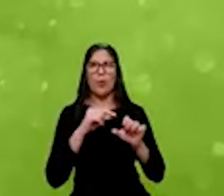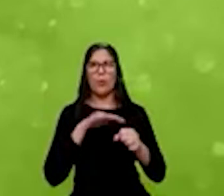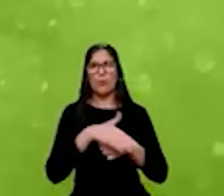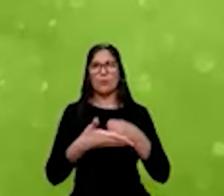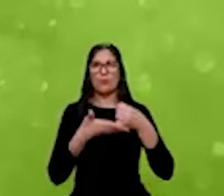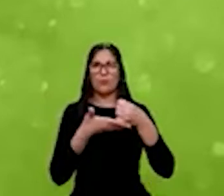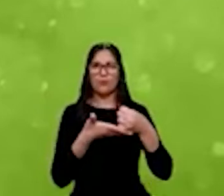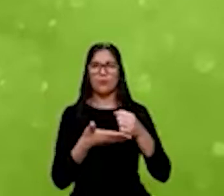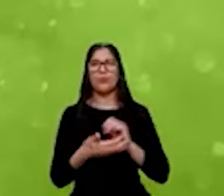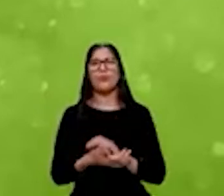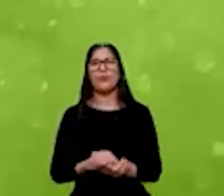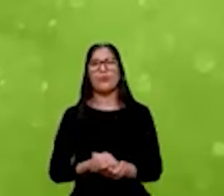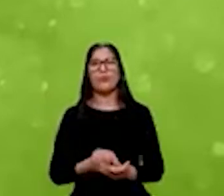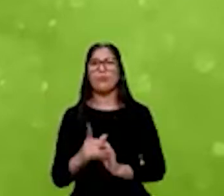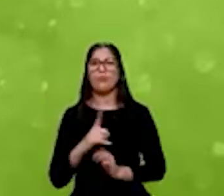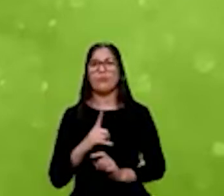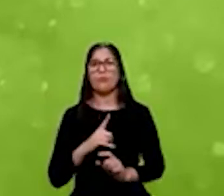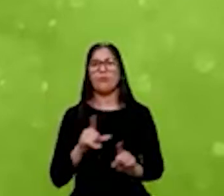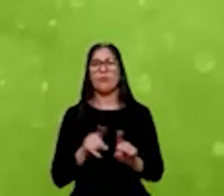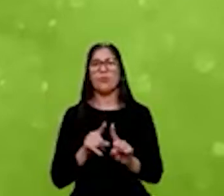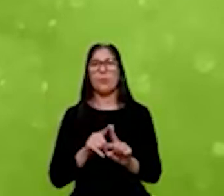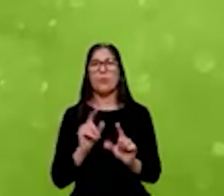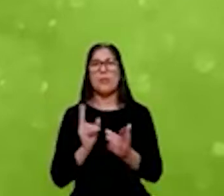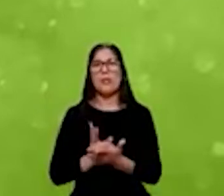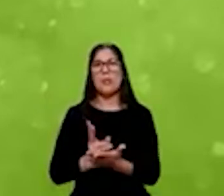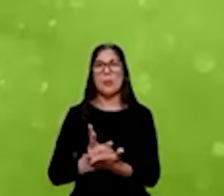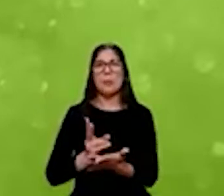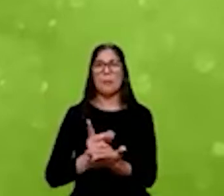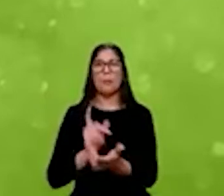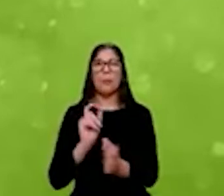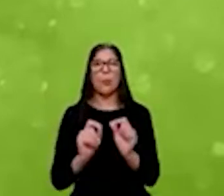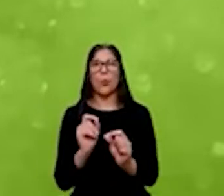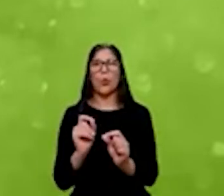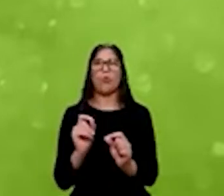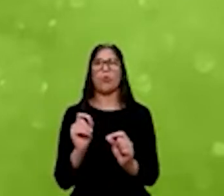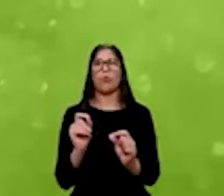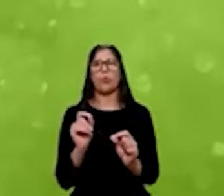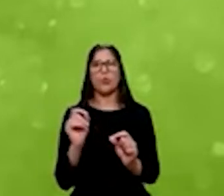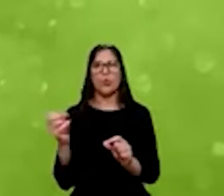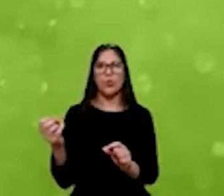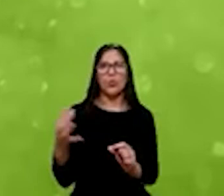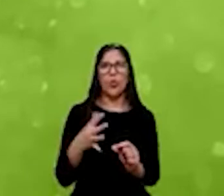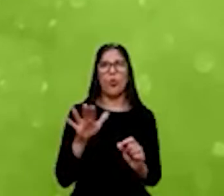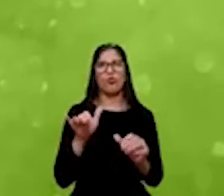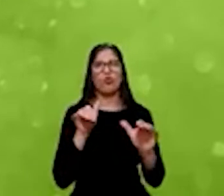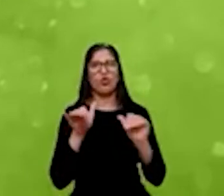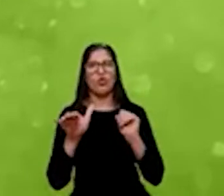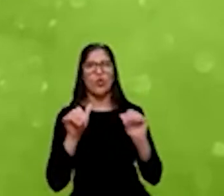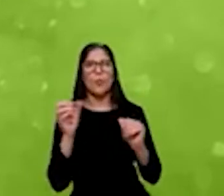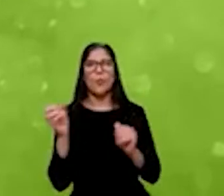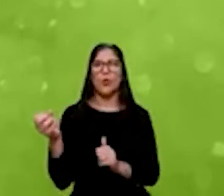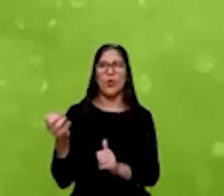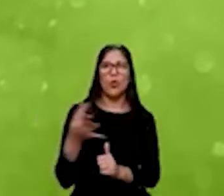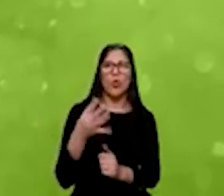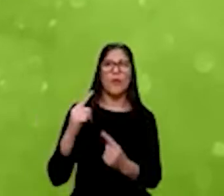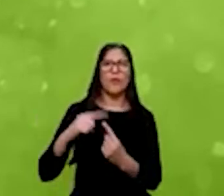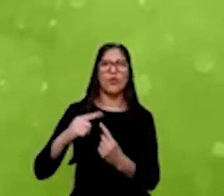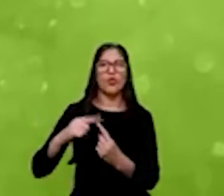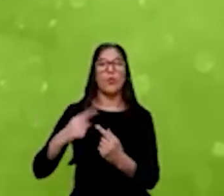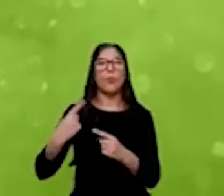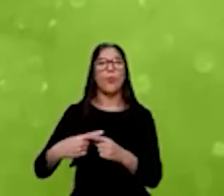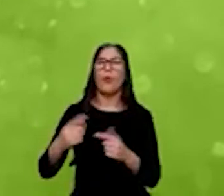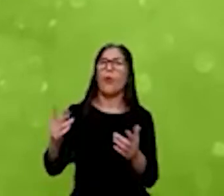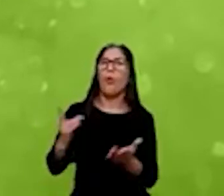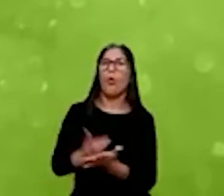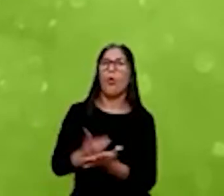A gente também constantemente lança novas chamadas, novos fundos para sempre atuar cada vez mais forte